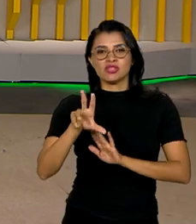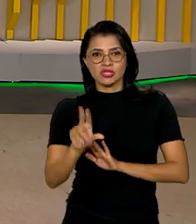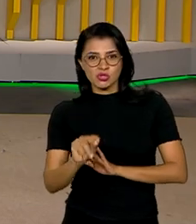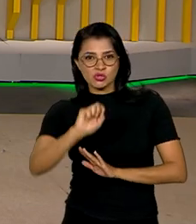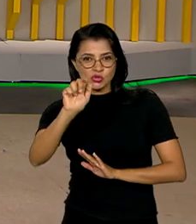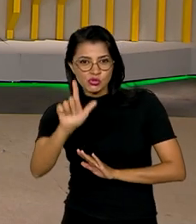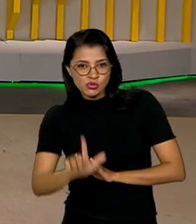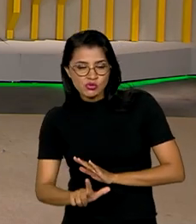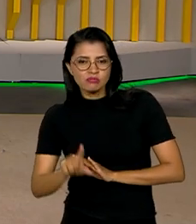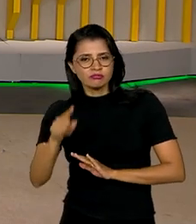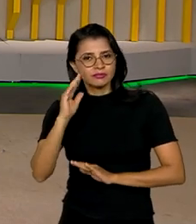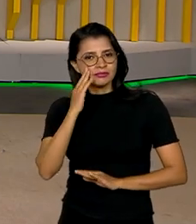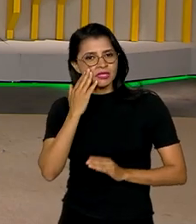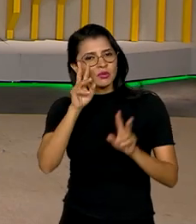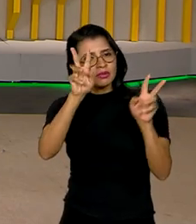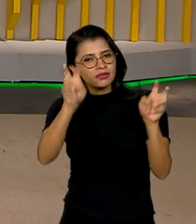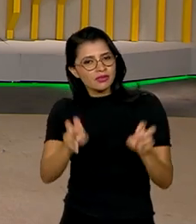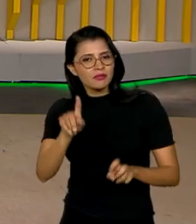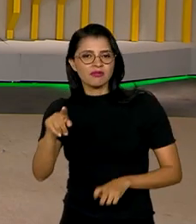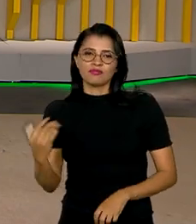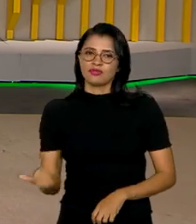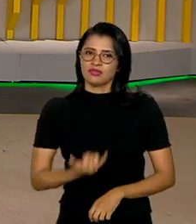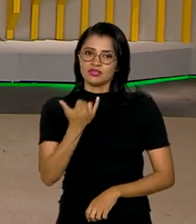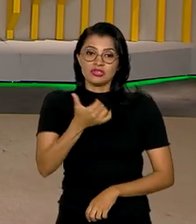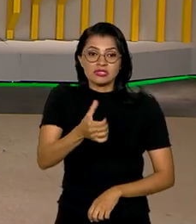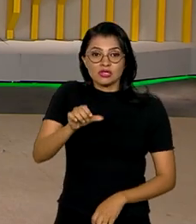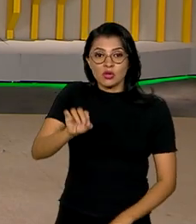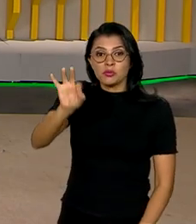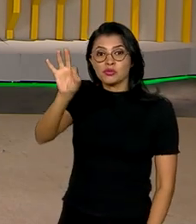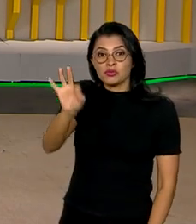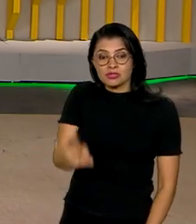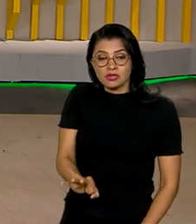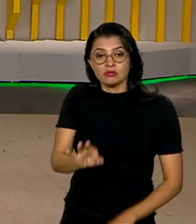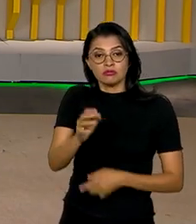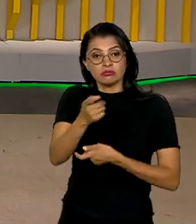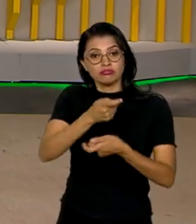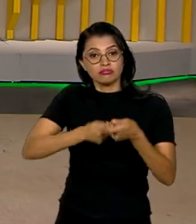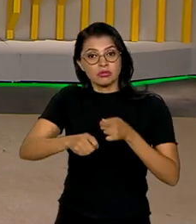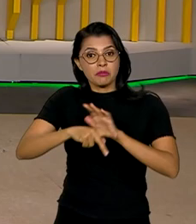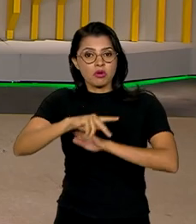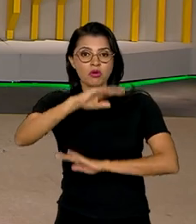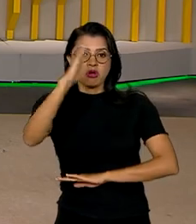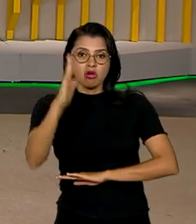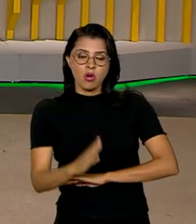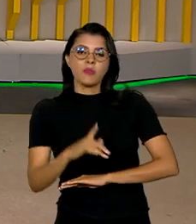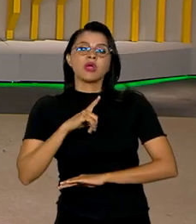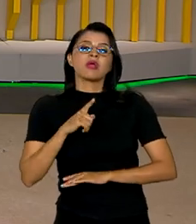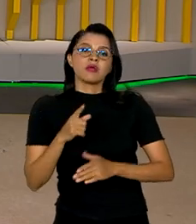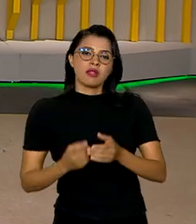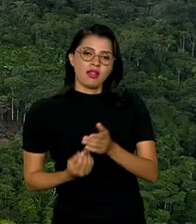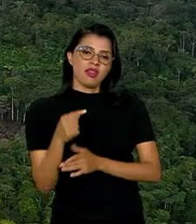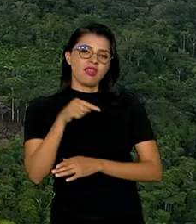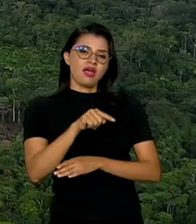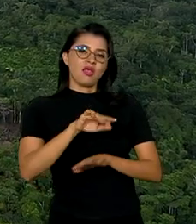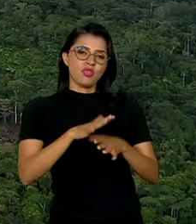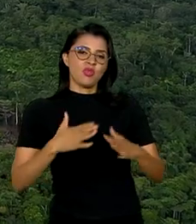Roberto, da importância desse tema, 19% de toda a economia nacional tem origem no mar.